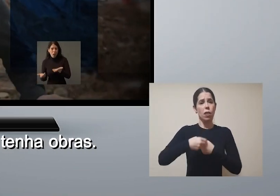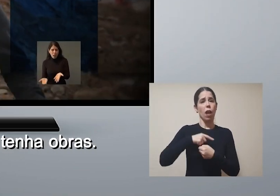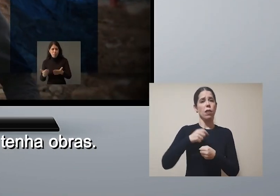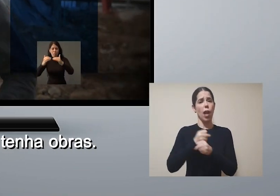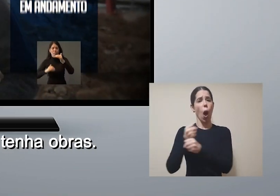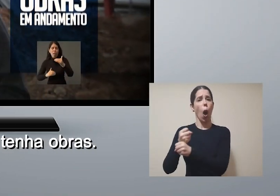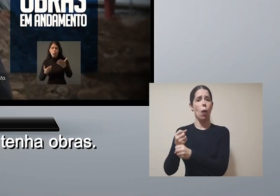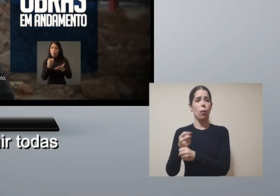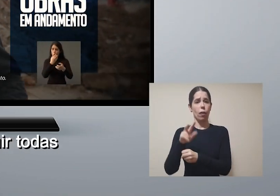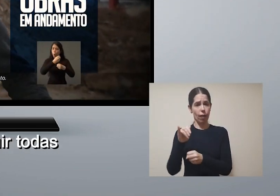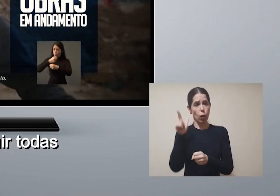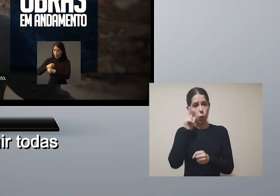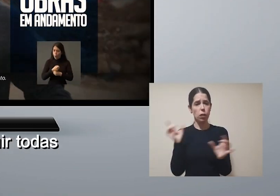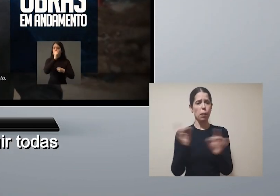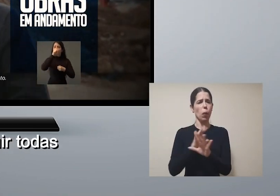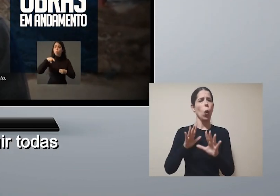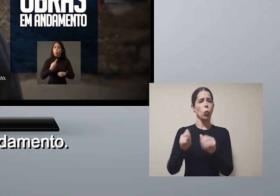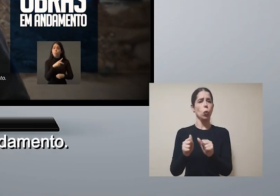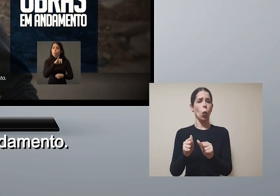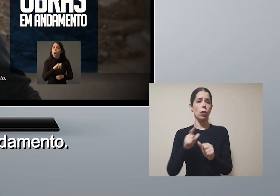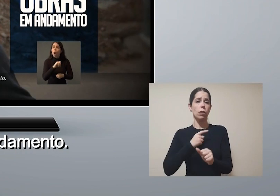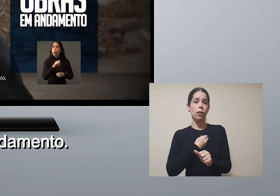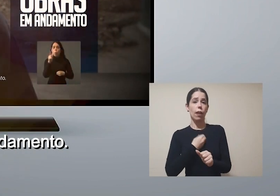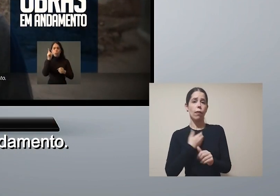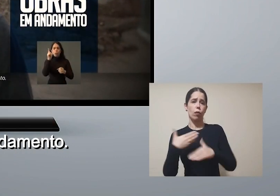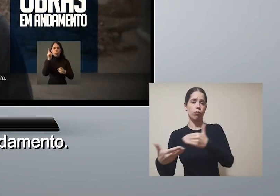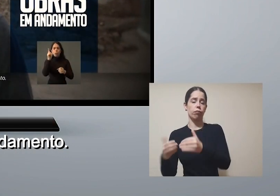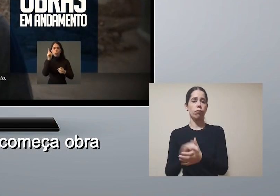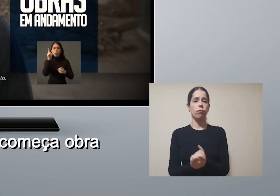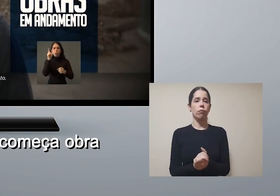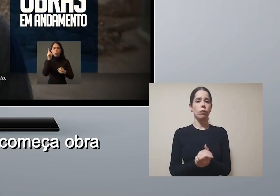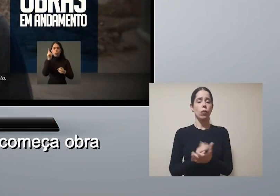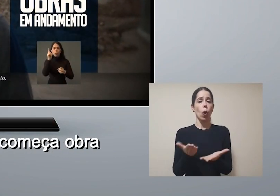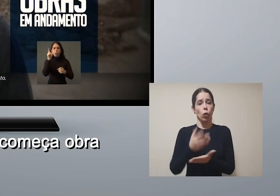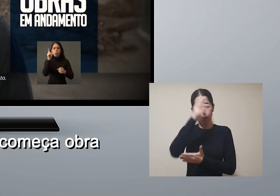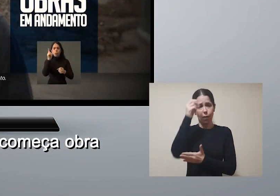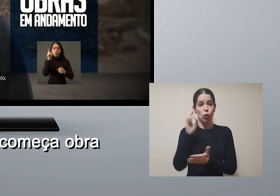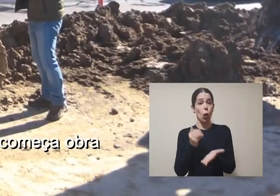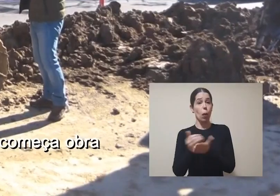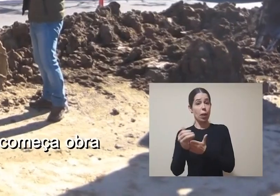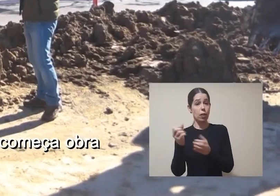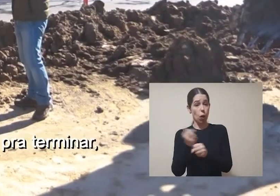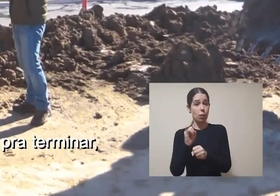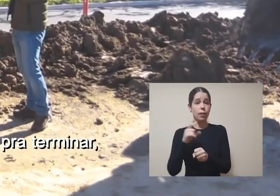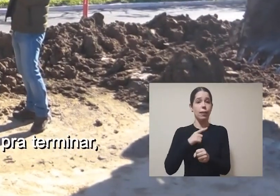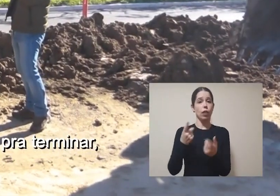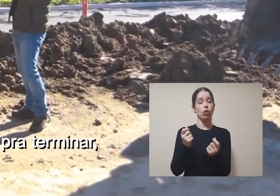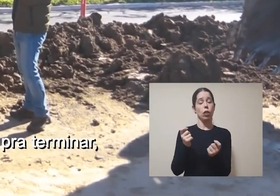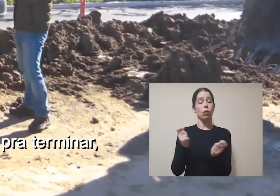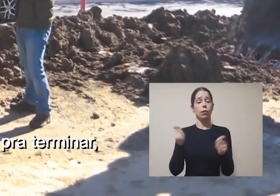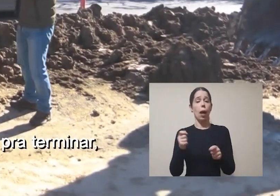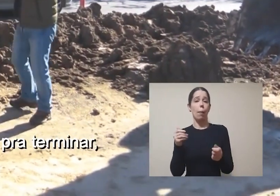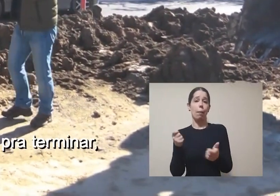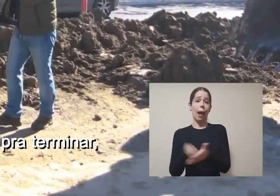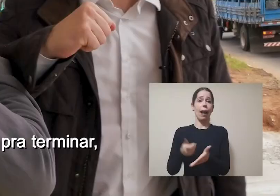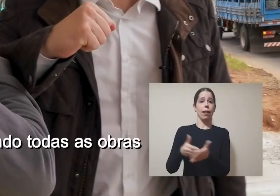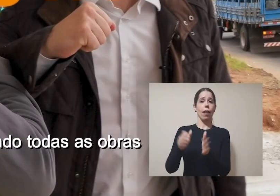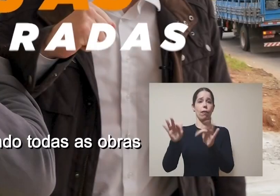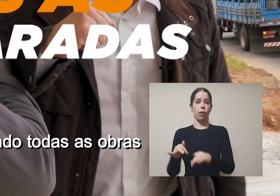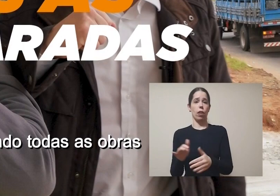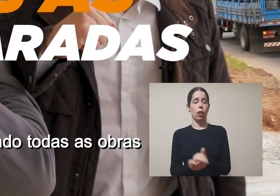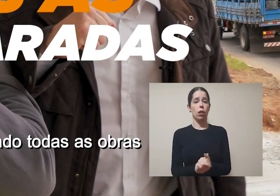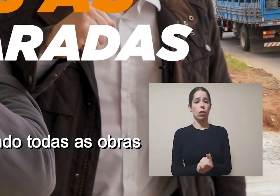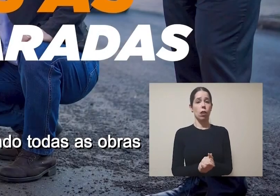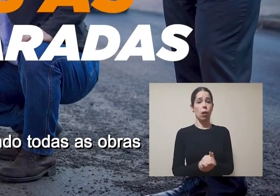É bom que a cidade tenha obras e vamos concluir todas que estão em andamento. Hoje, a prefeitura só começa a obra quando tem dinheiro para terminar.